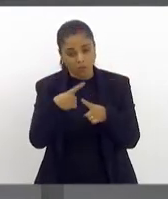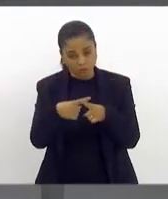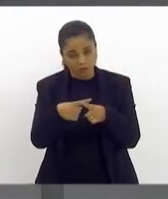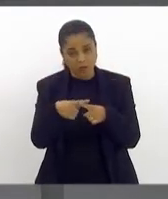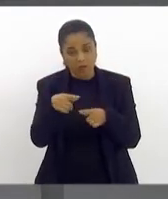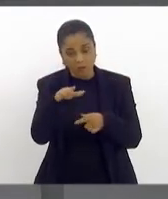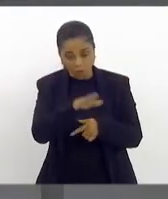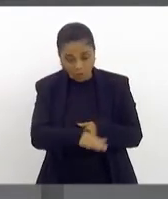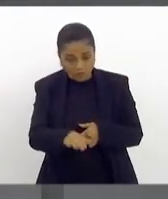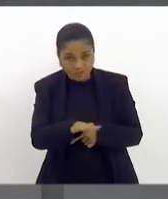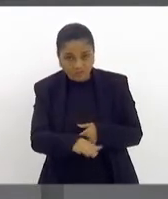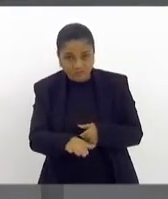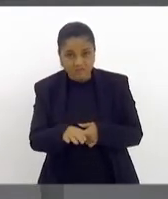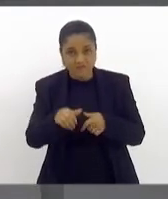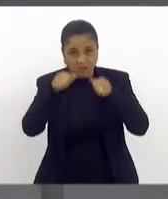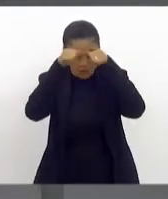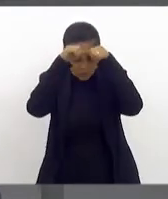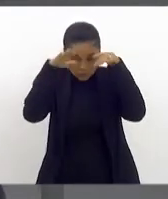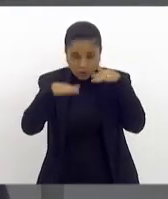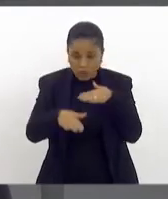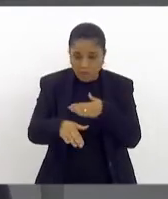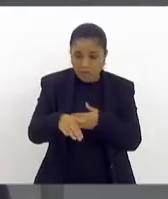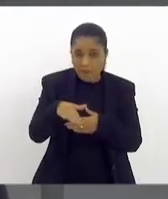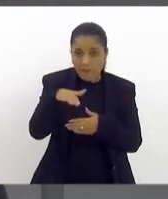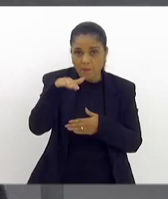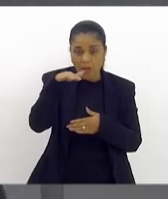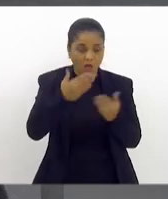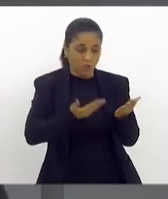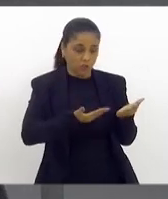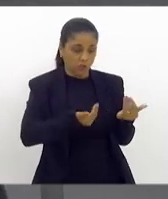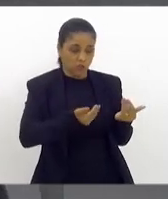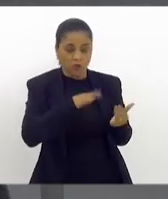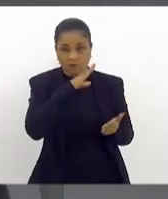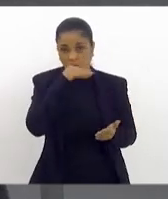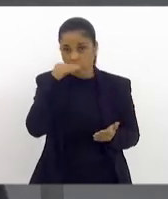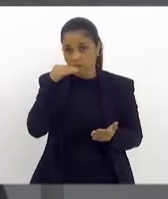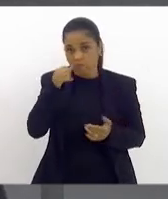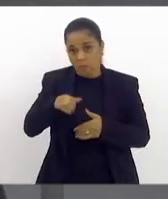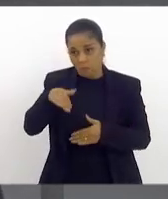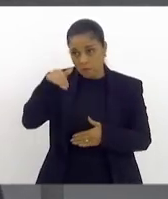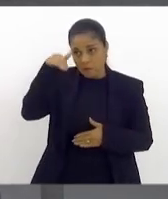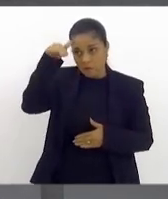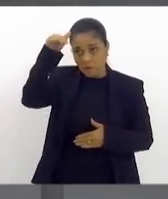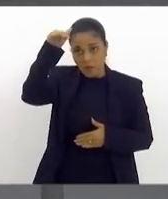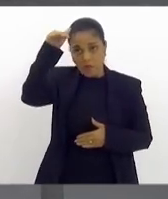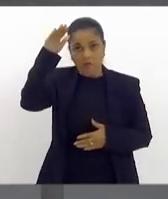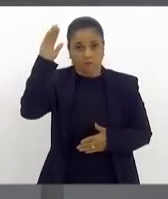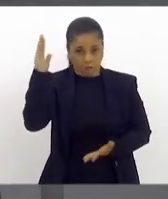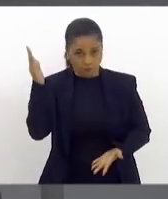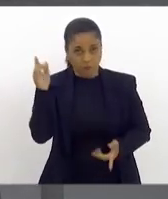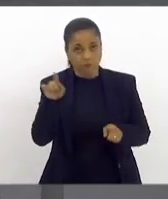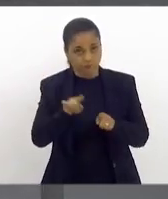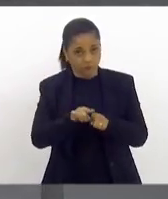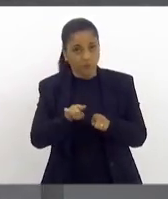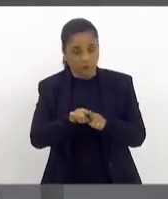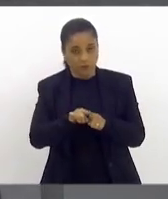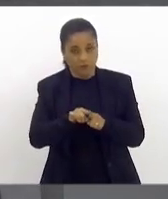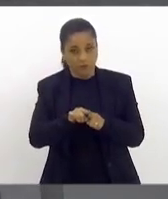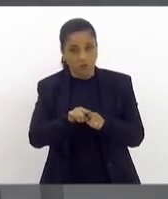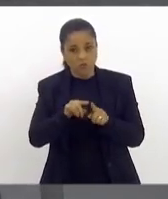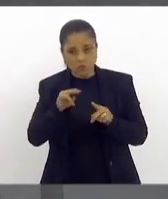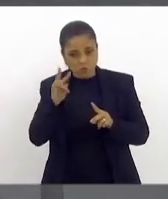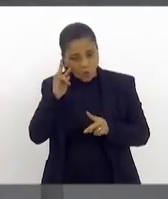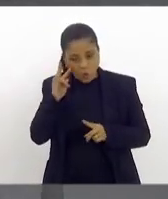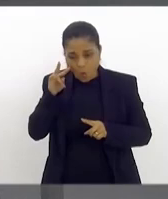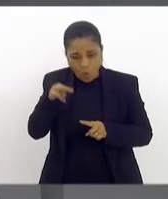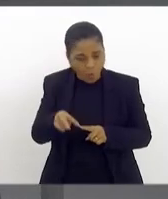autista cresce. O autista vira adolescente, ele vira adulto. Então, nós precisamos olhar não apenas para as